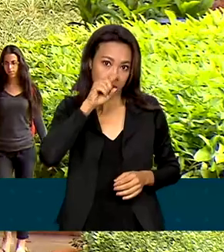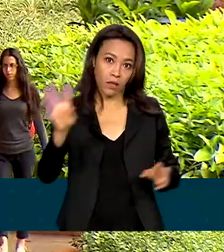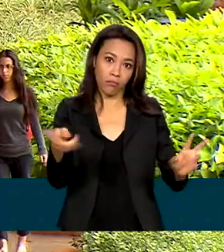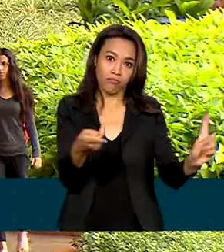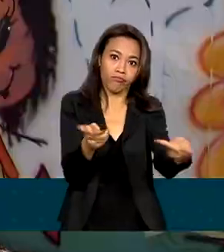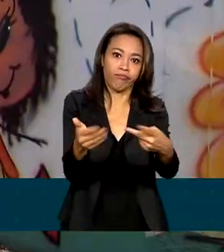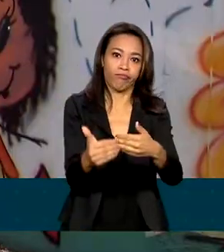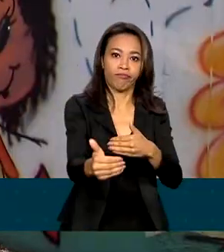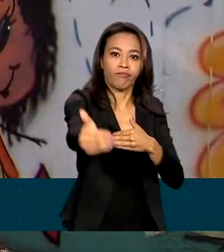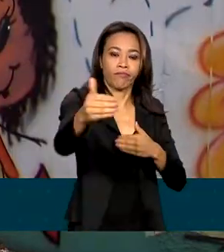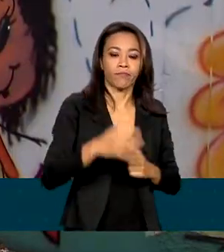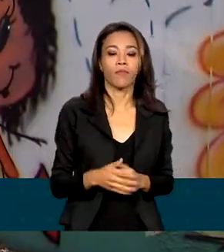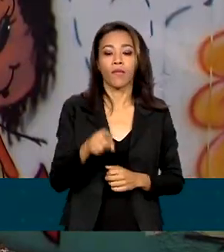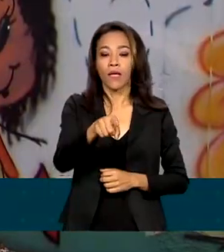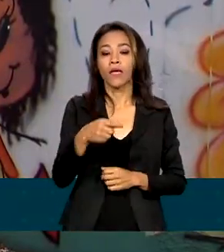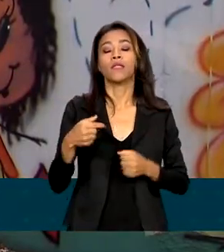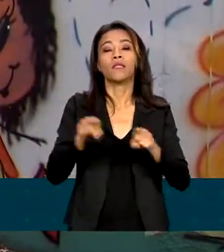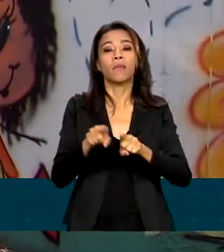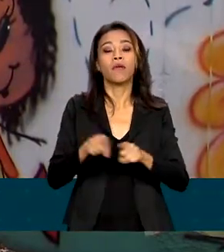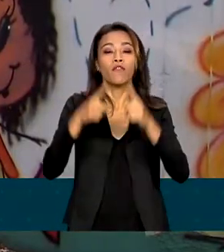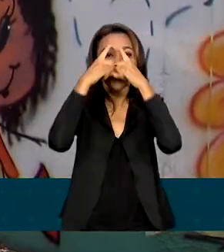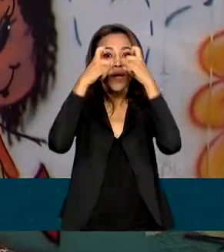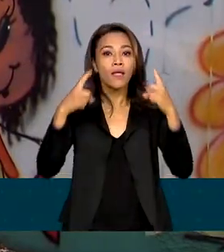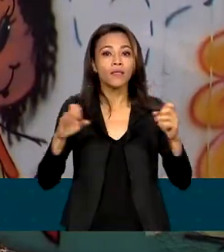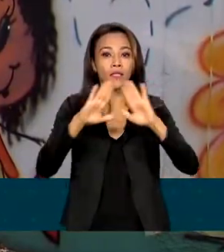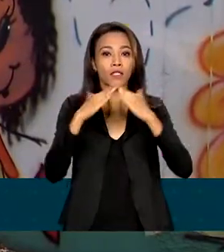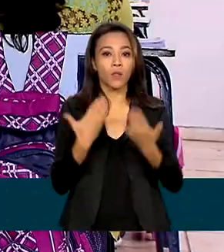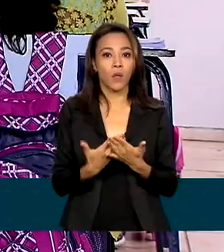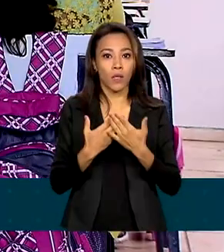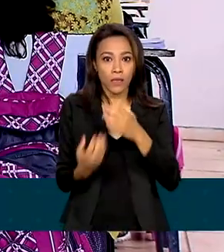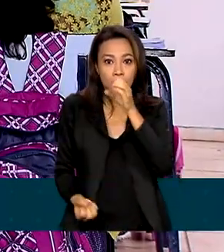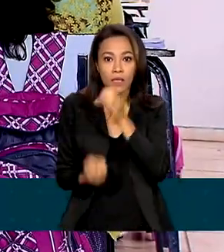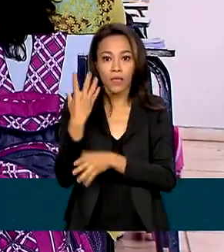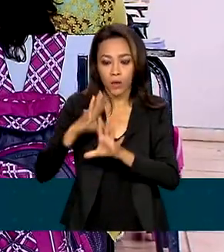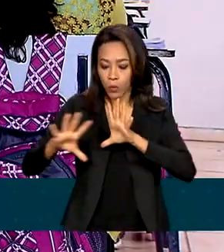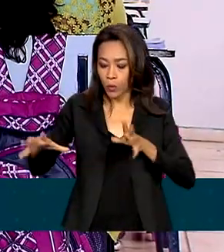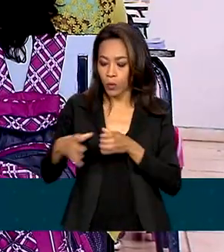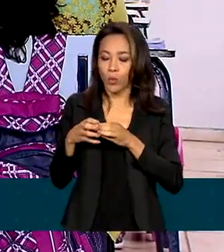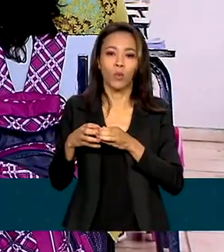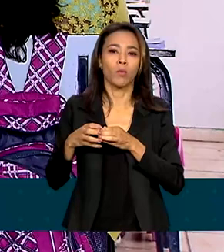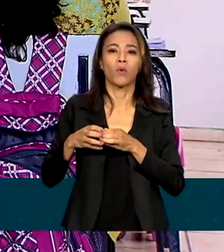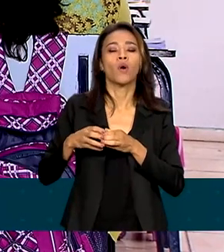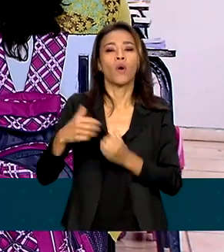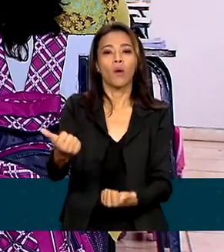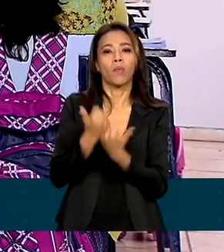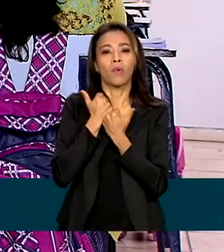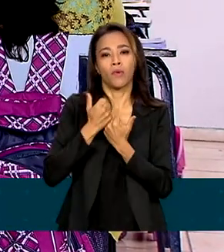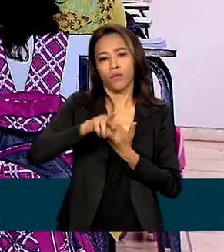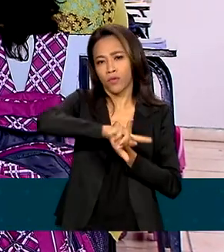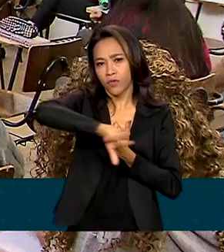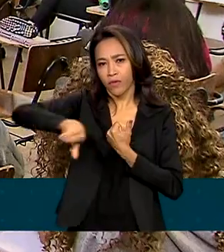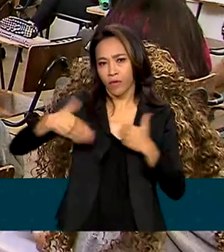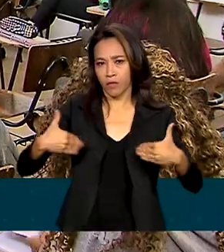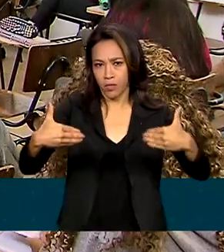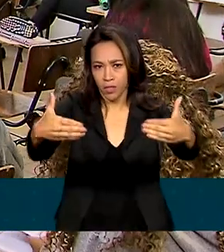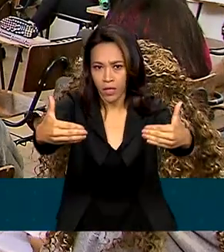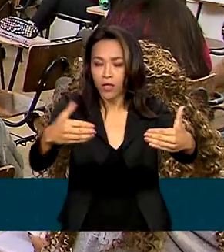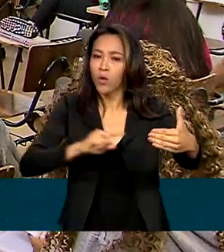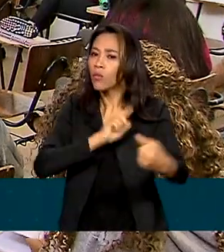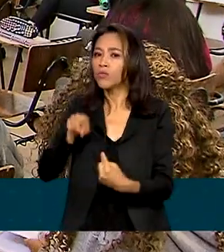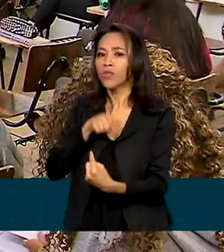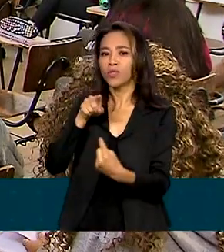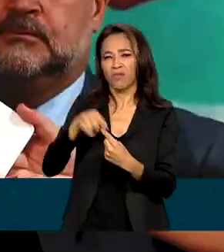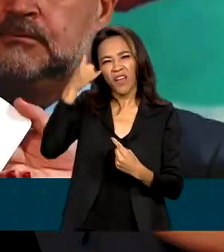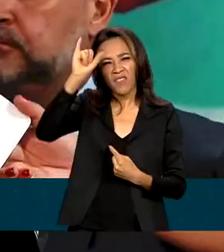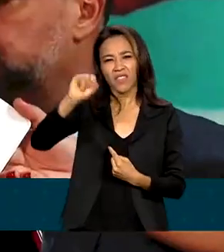imediatas contra a violência nas escolas e cria um grupo de trabalho interministerial para avaliar medidas de longo prazo que evitem ataques